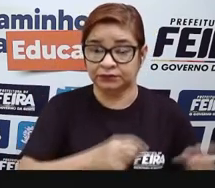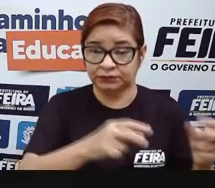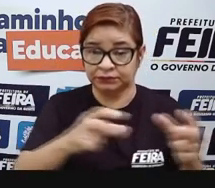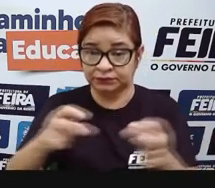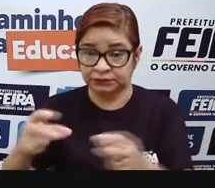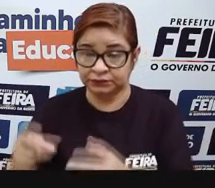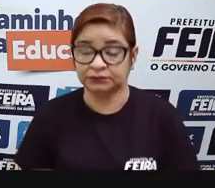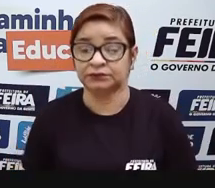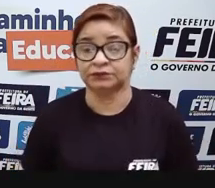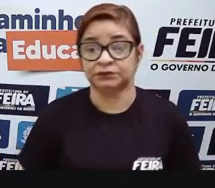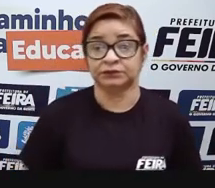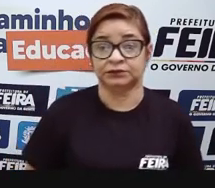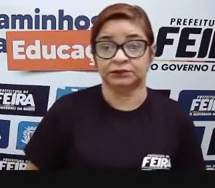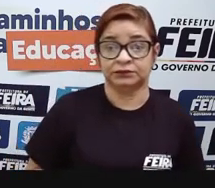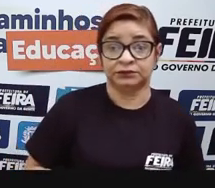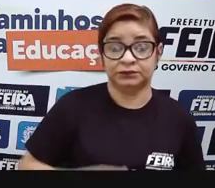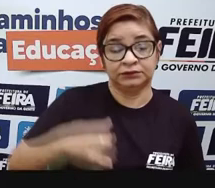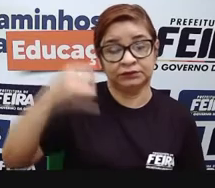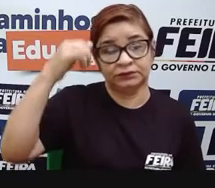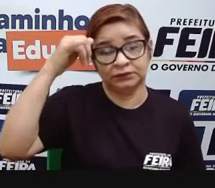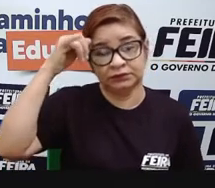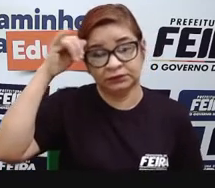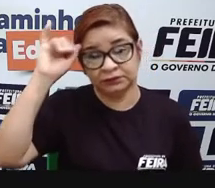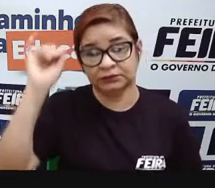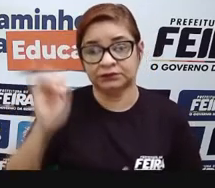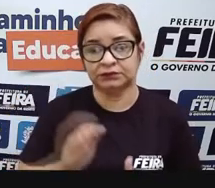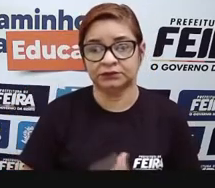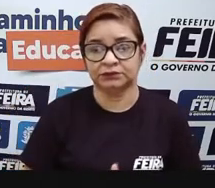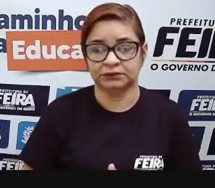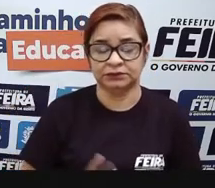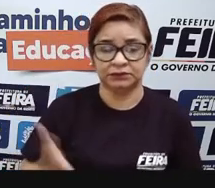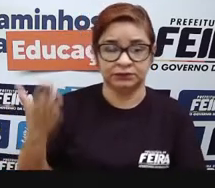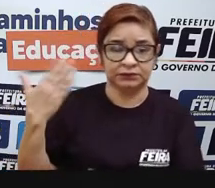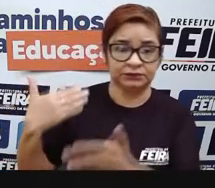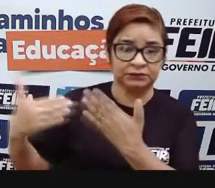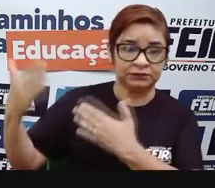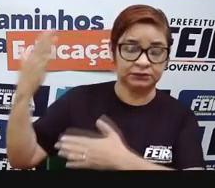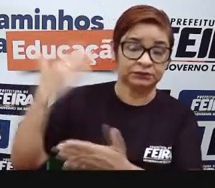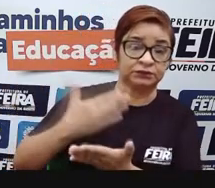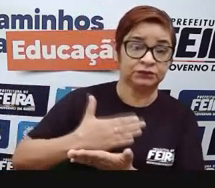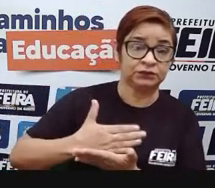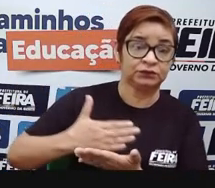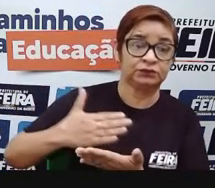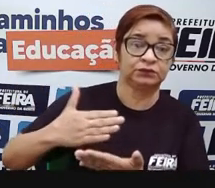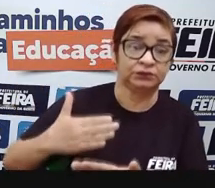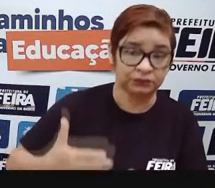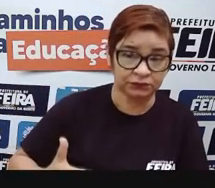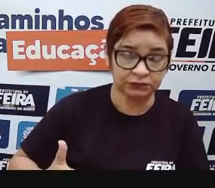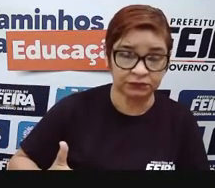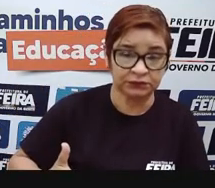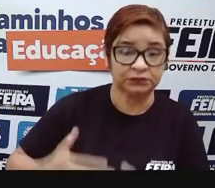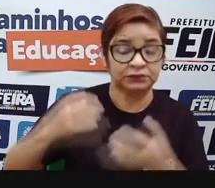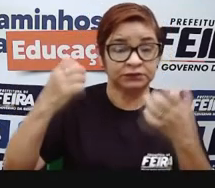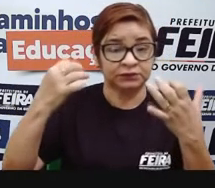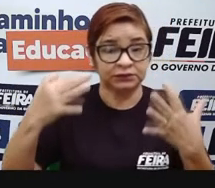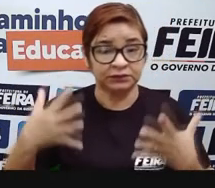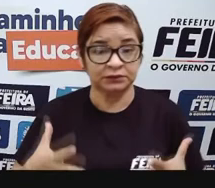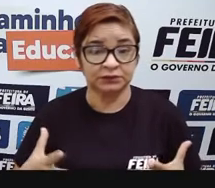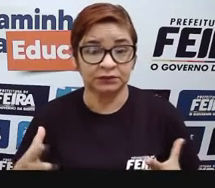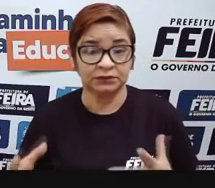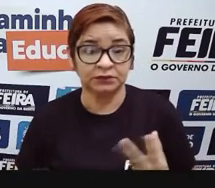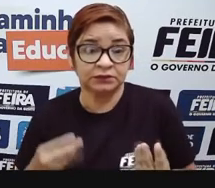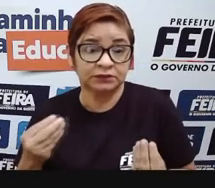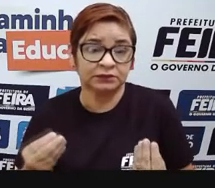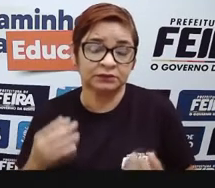pecuária, né? Que remete à sua fundação. Então, a origem da nossa cidade diz muito, né? Da